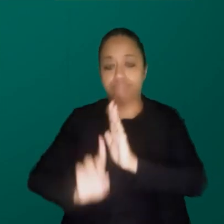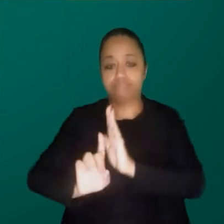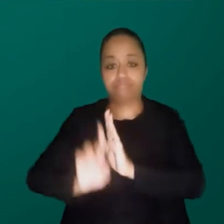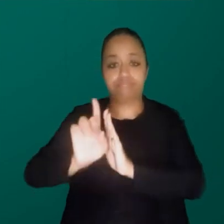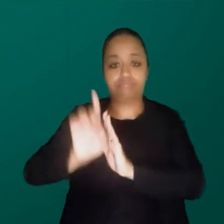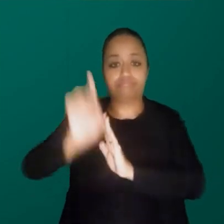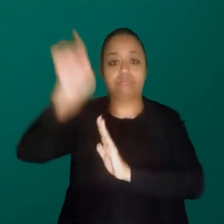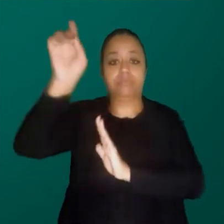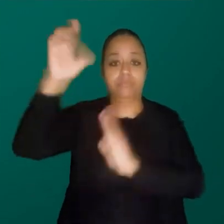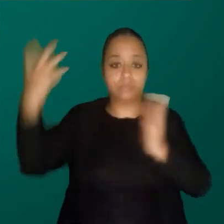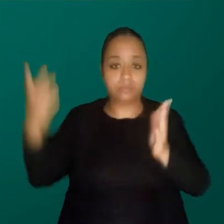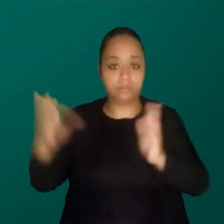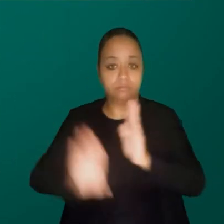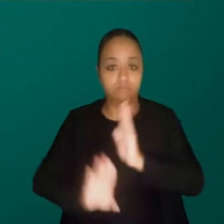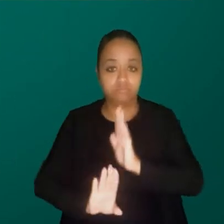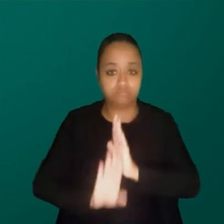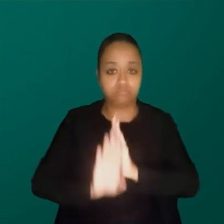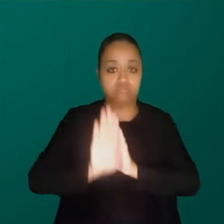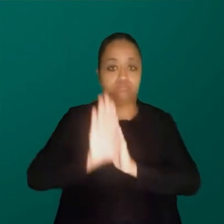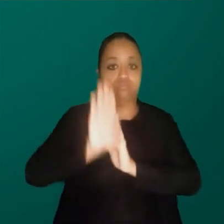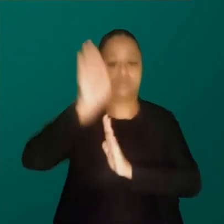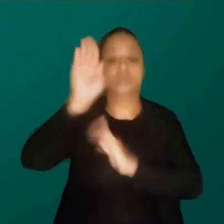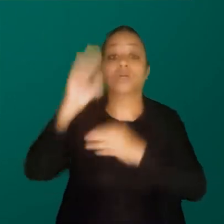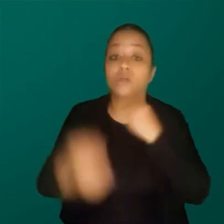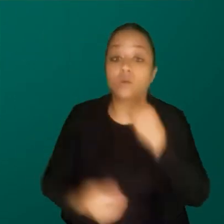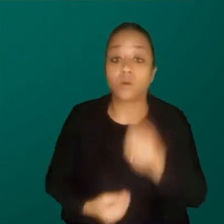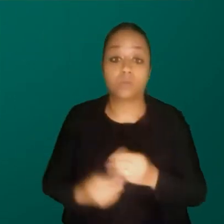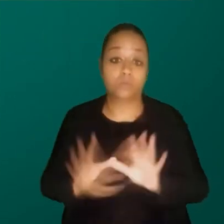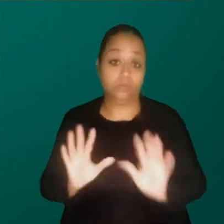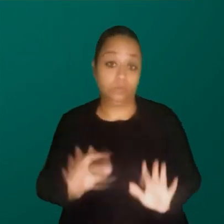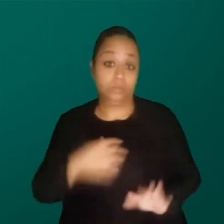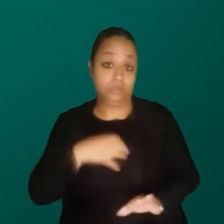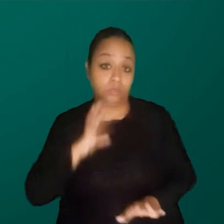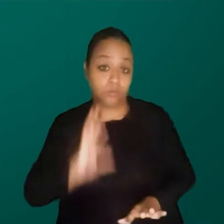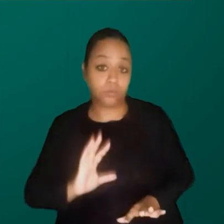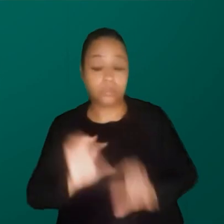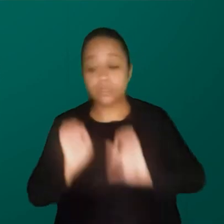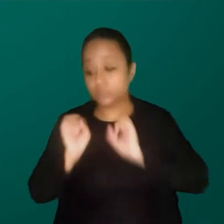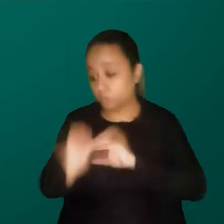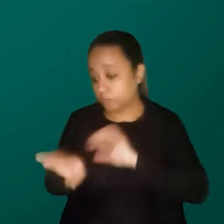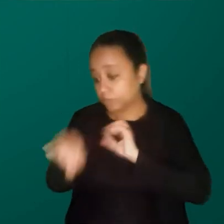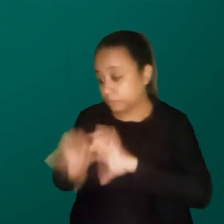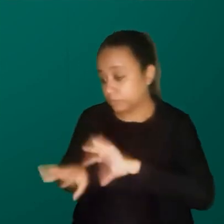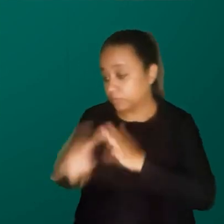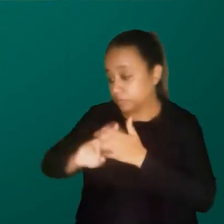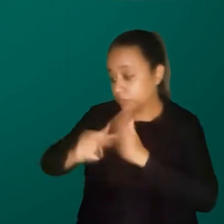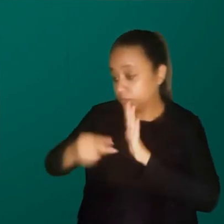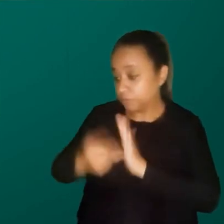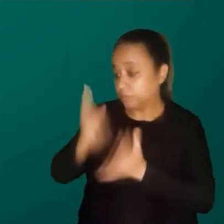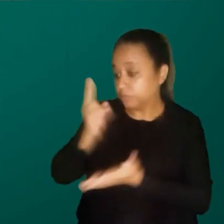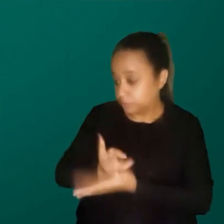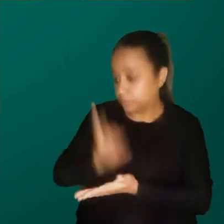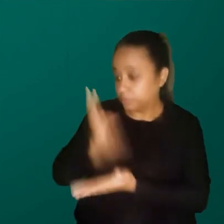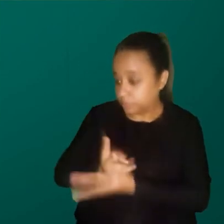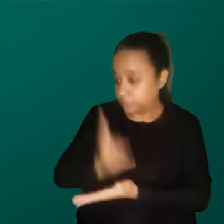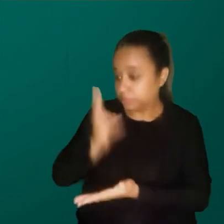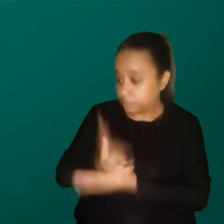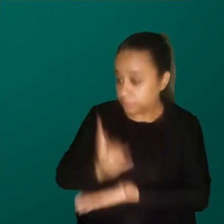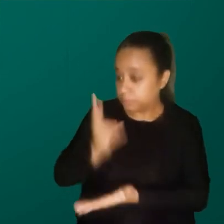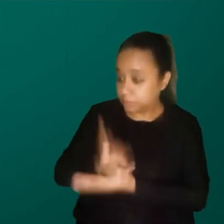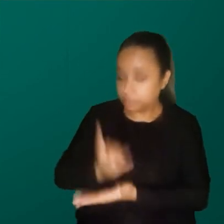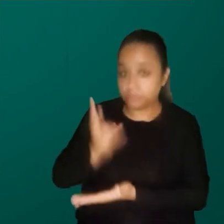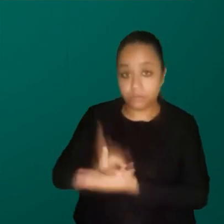para cima, você não gera pressão de cima para baixo nunca. Então, assim, sinto muito. É isso que é educar, né? É constantemente